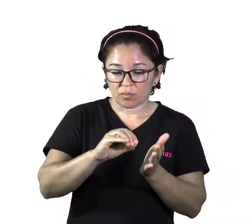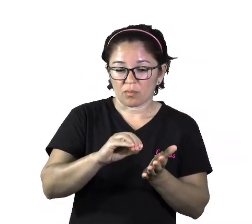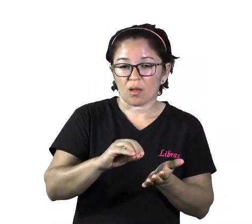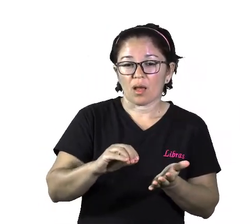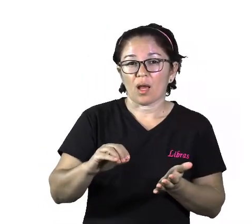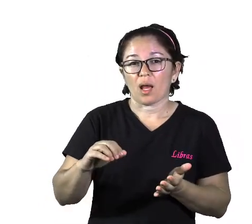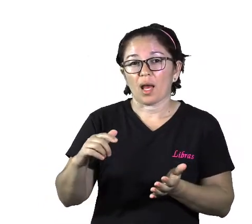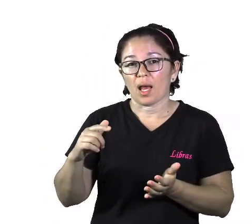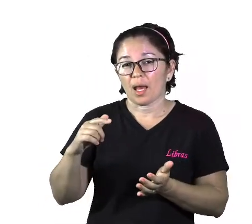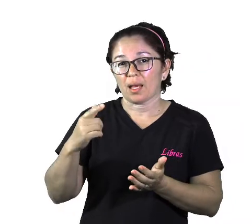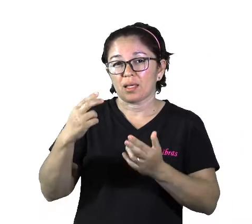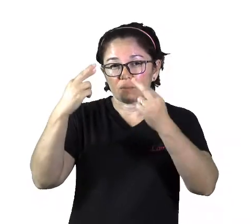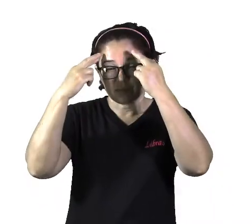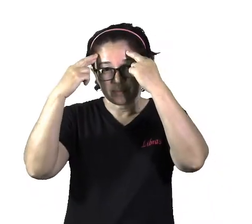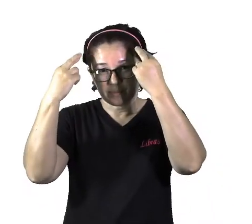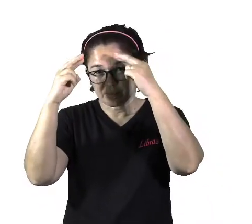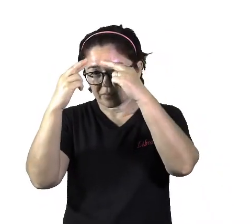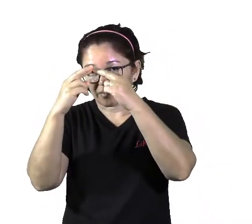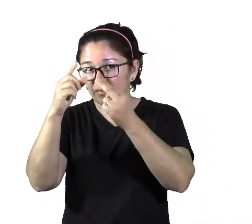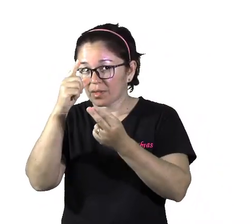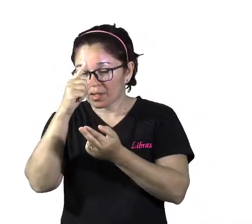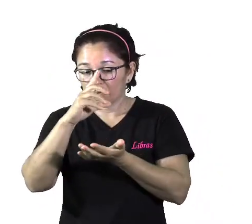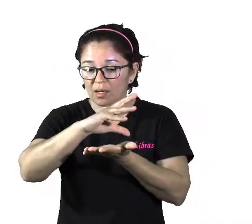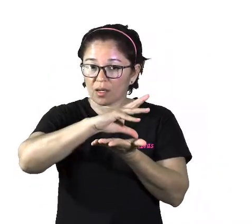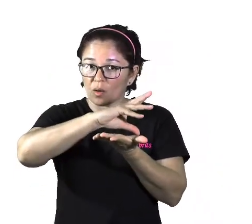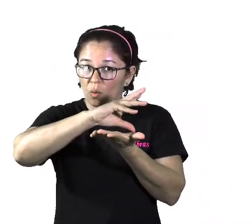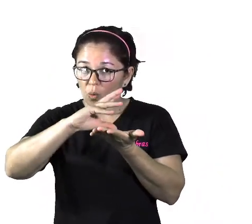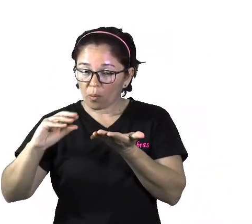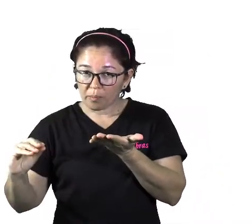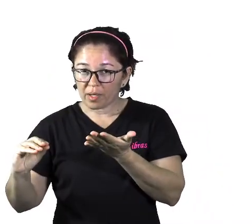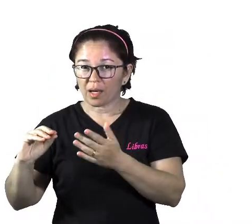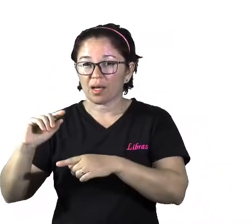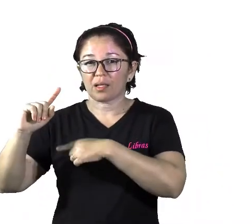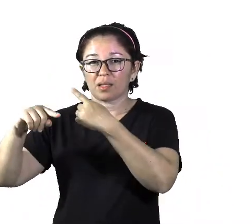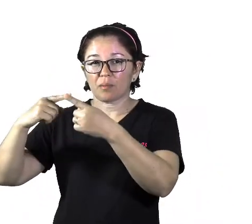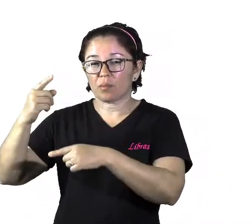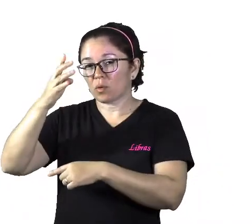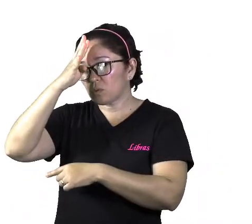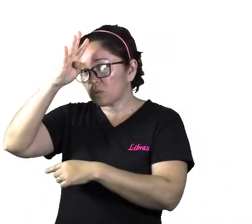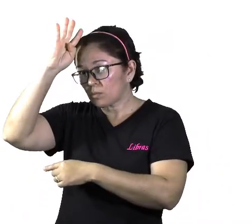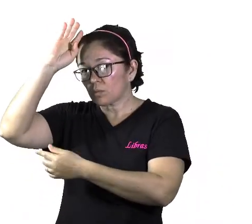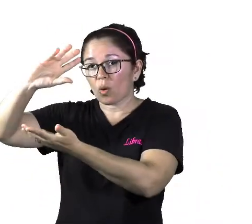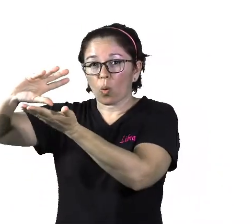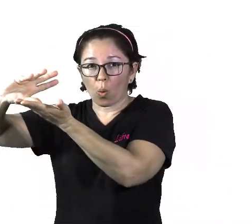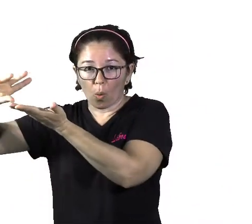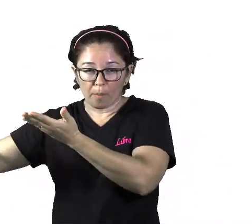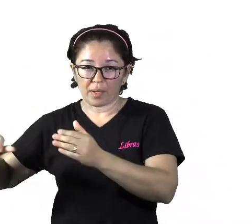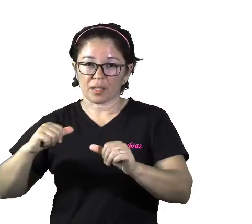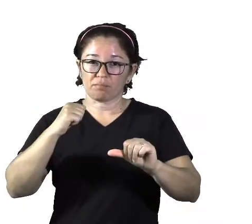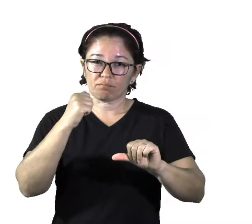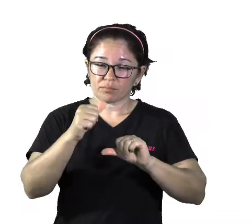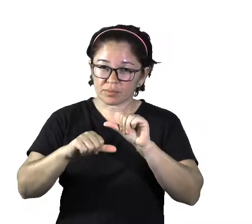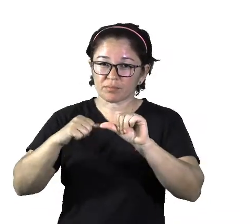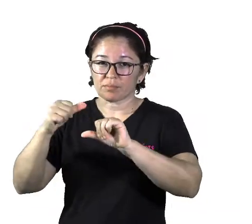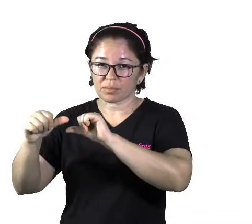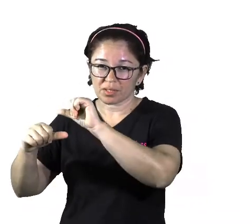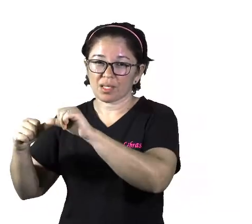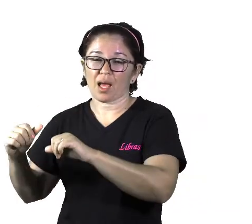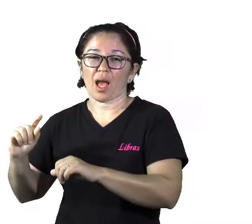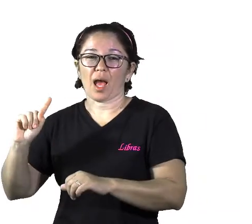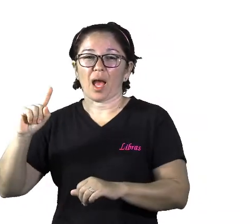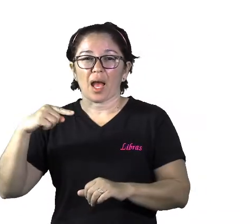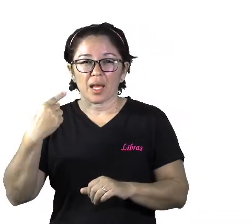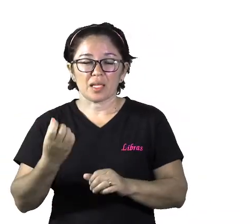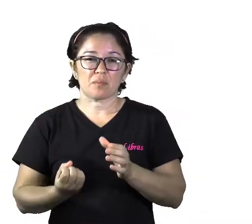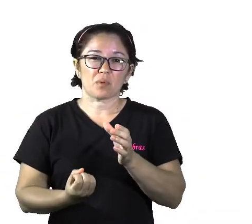né, que derivaram aí idiomas nacionais como o espanhol, o português, francês